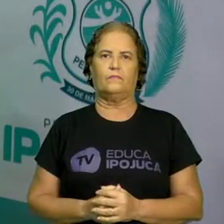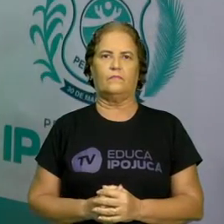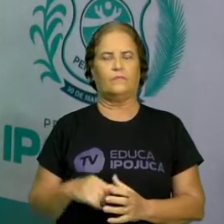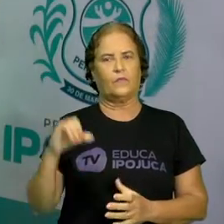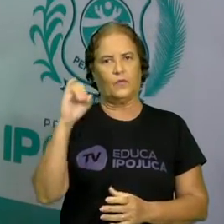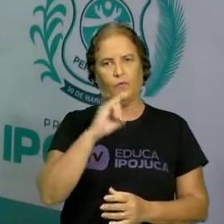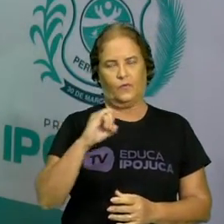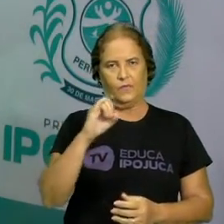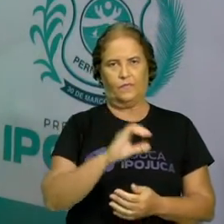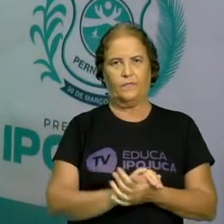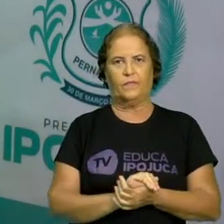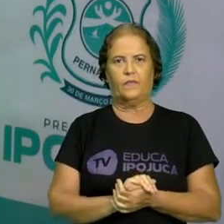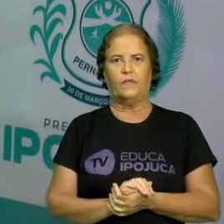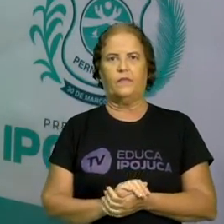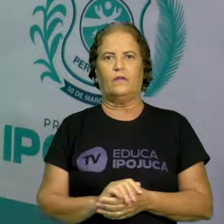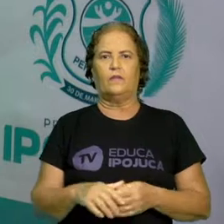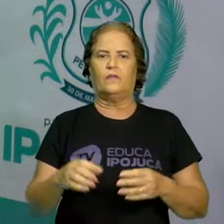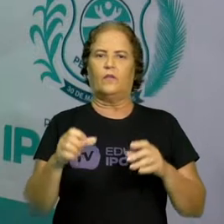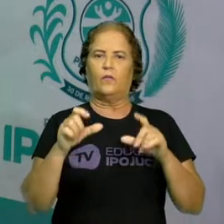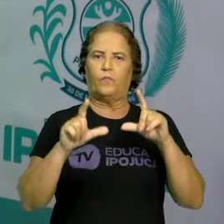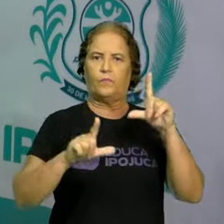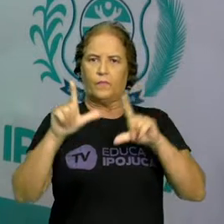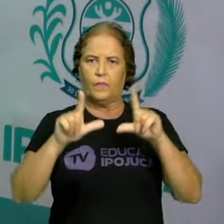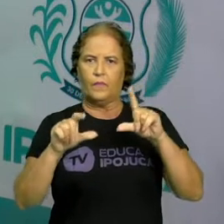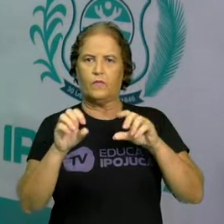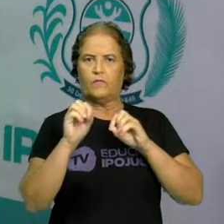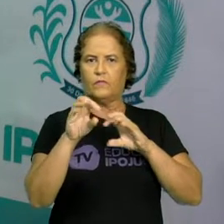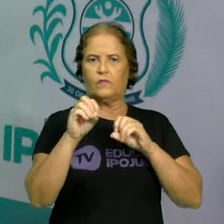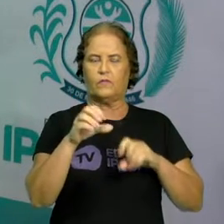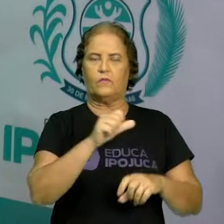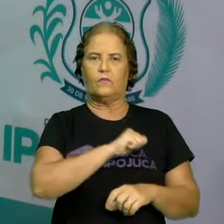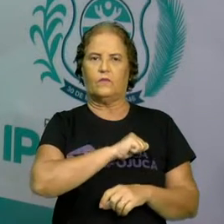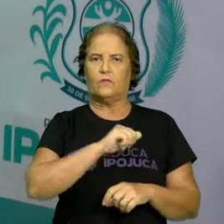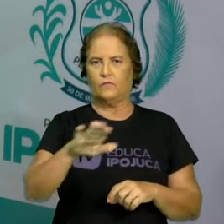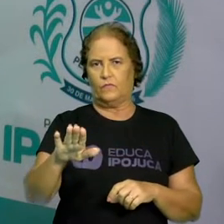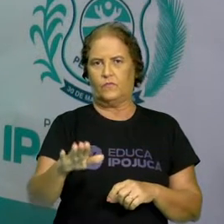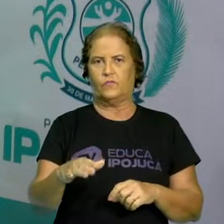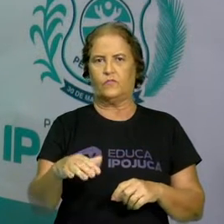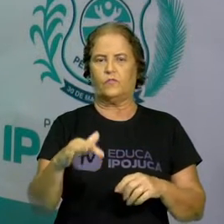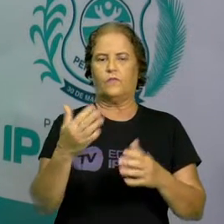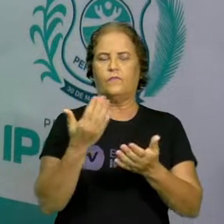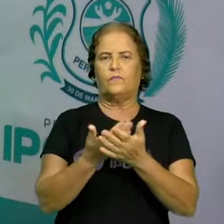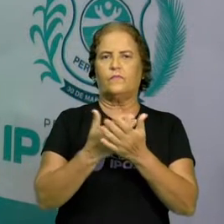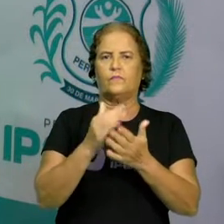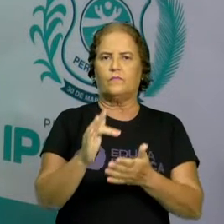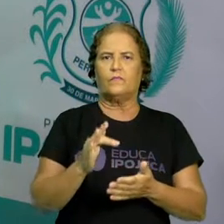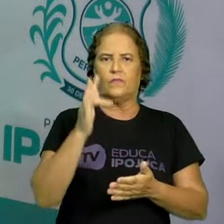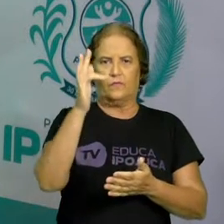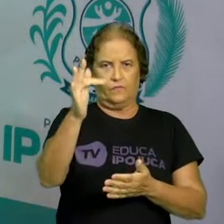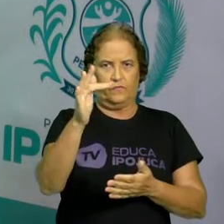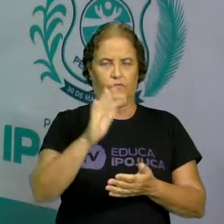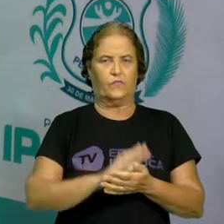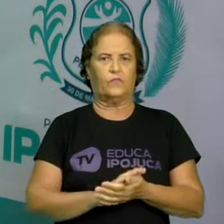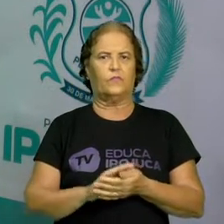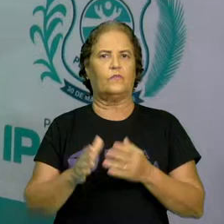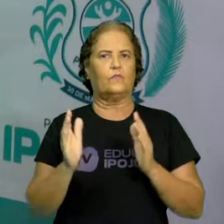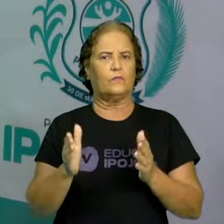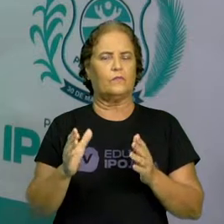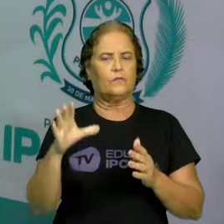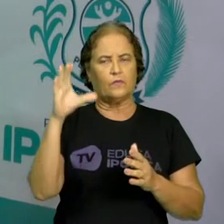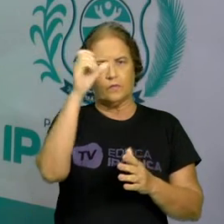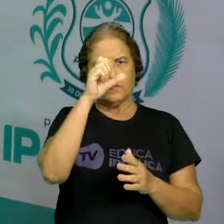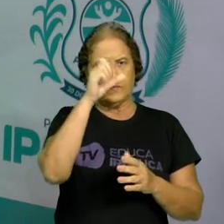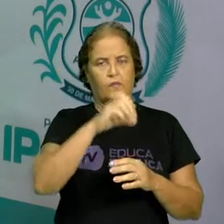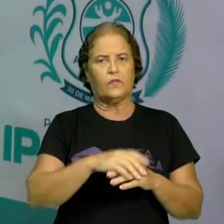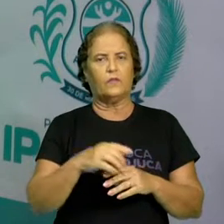Olá, está no ATV Educa e Pojuga, a escola do futuro. E neste momento de aprender,